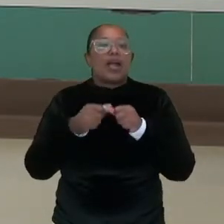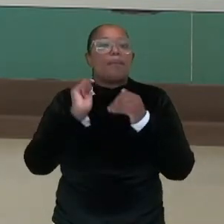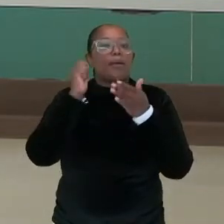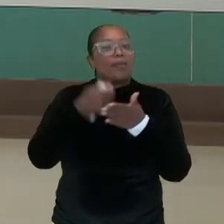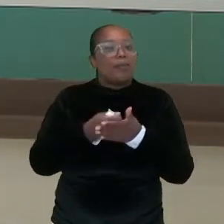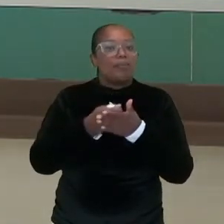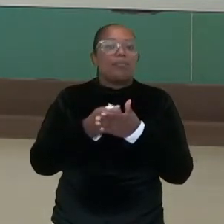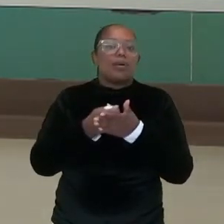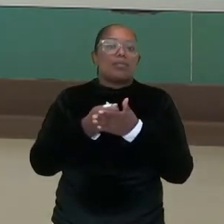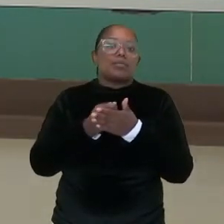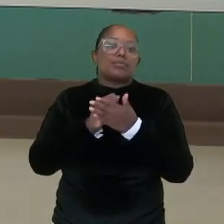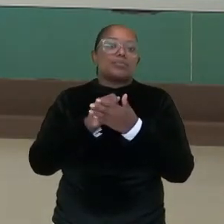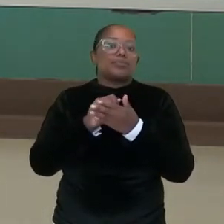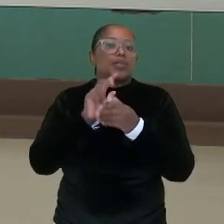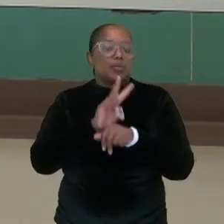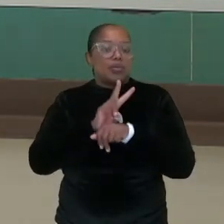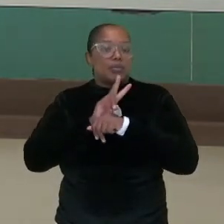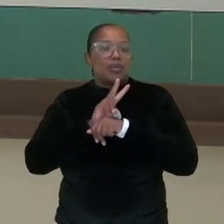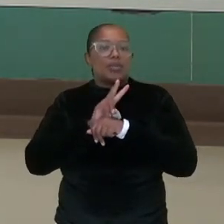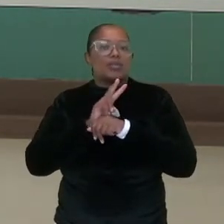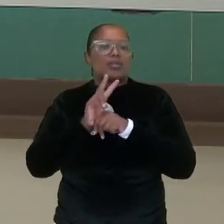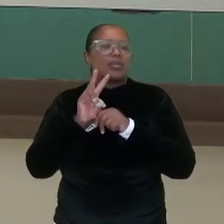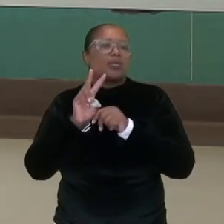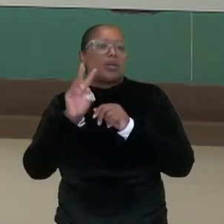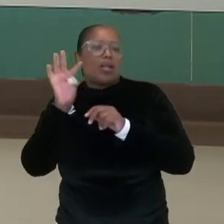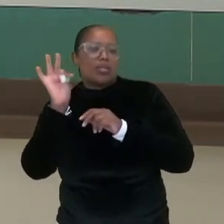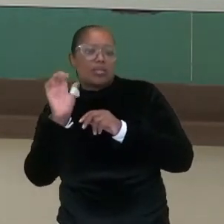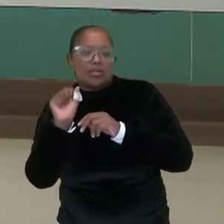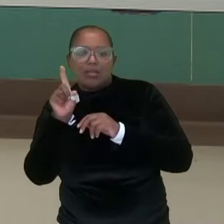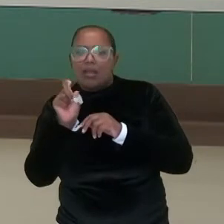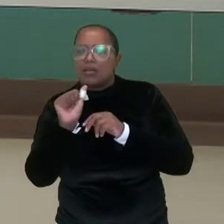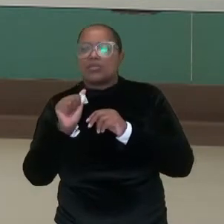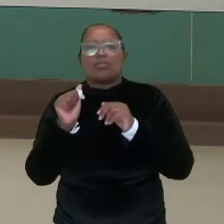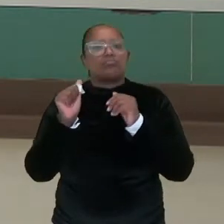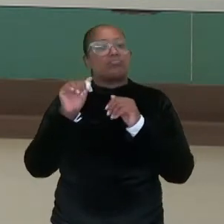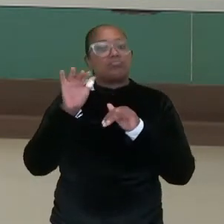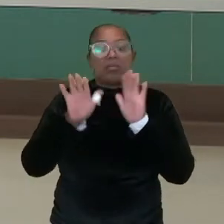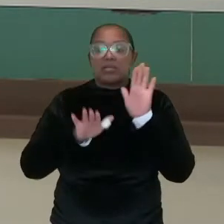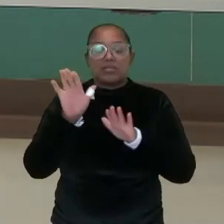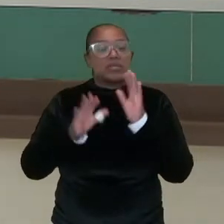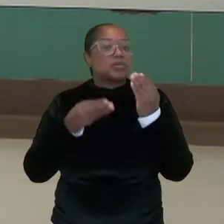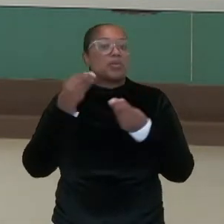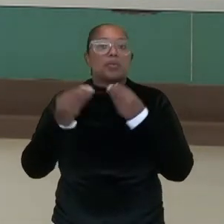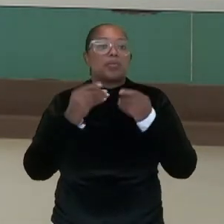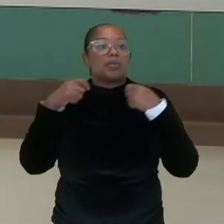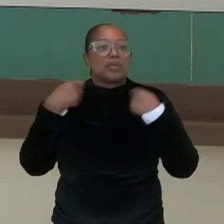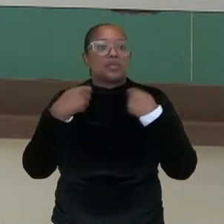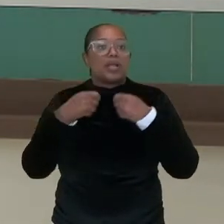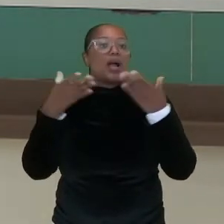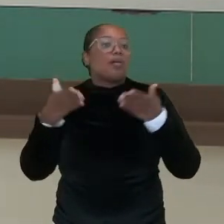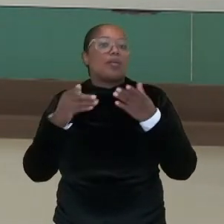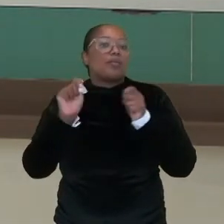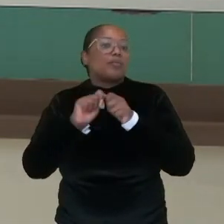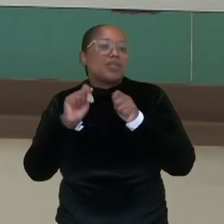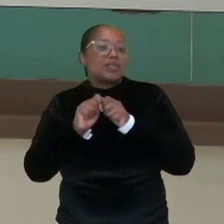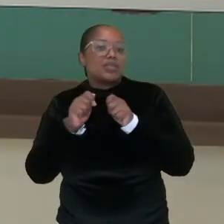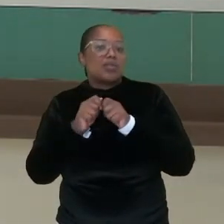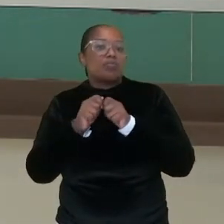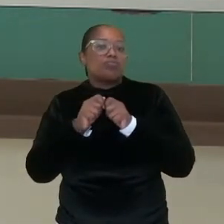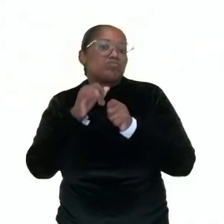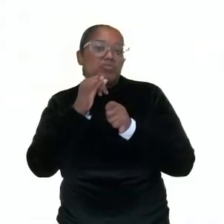montante de qualquer juro ou então a taxa, o tempo, depende da situação. Vamos resolver um problema aqui pessoal.